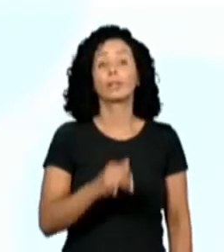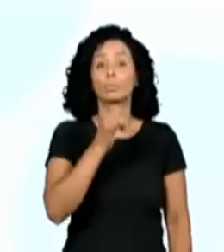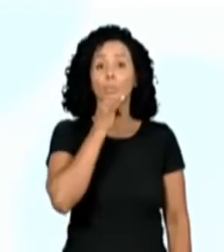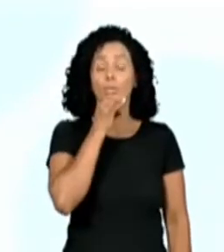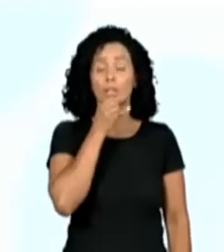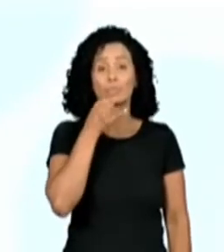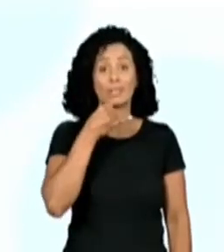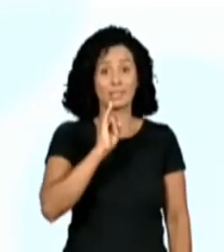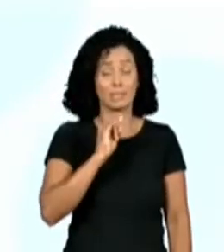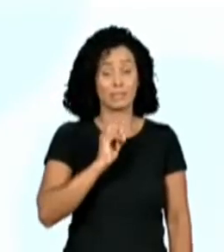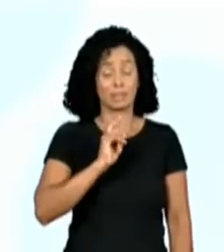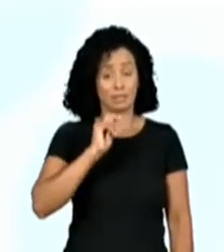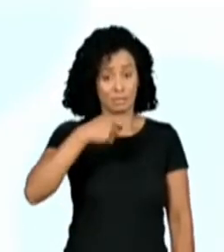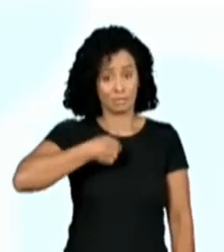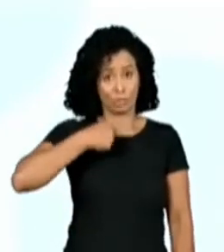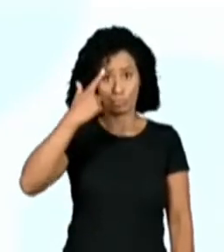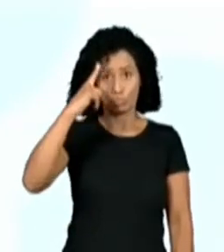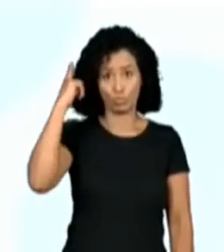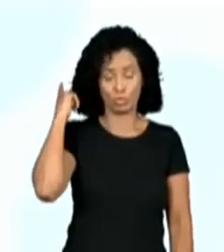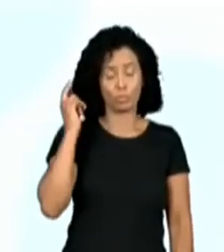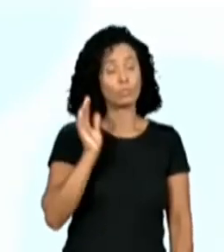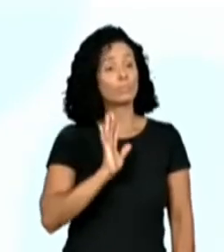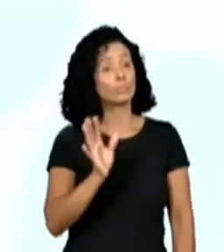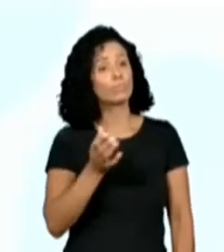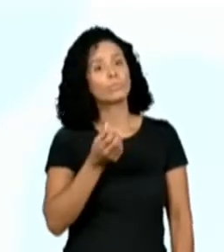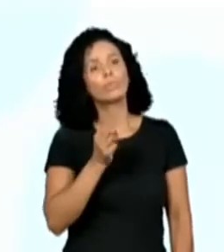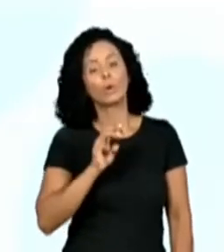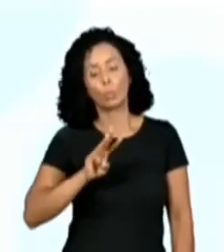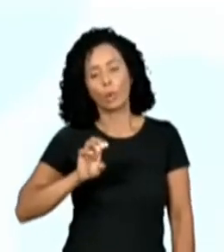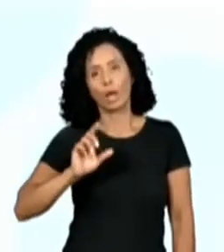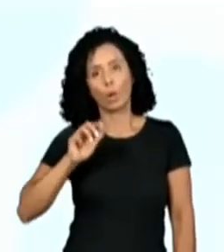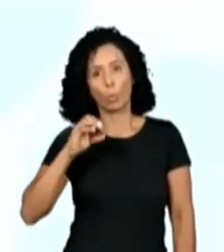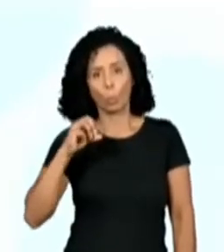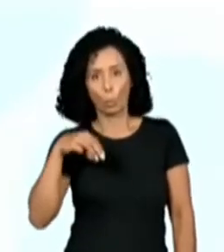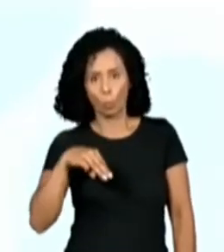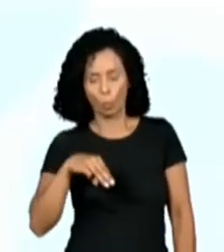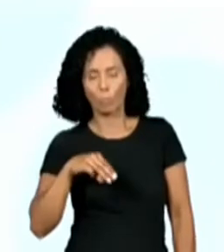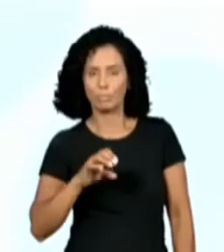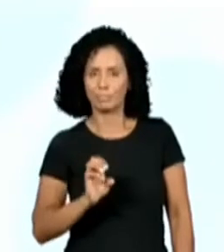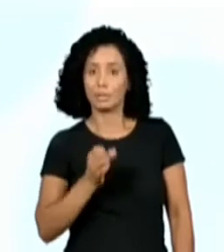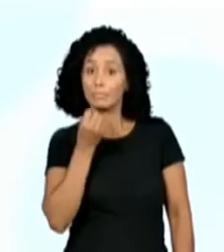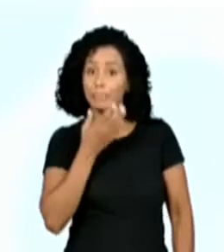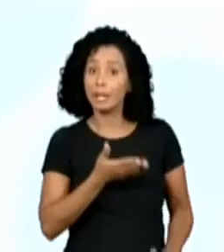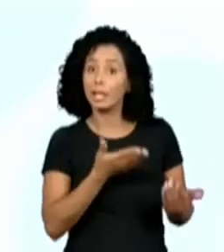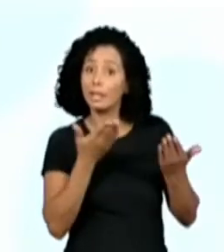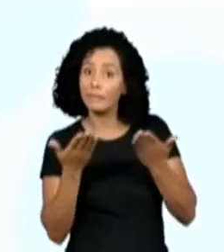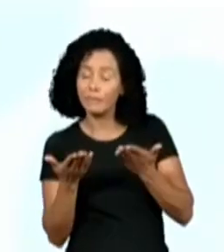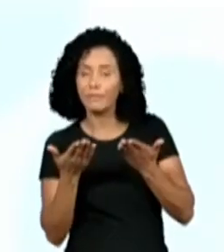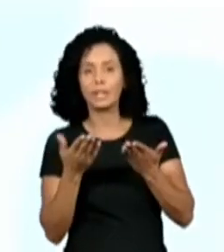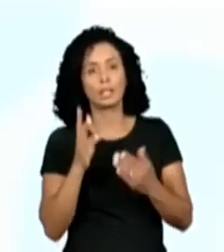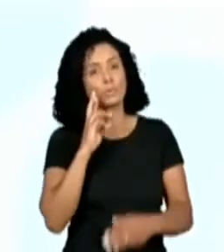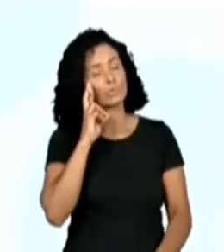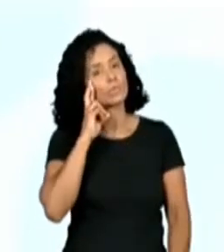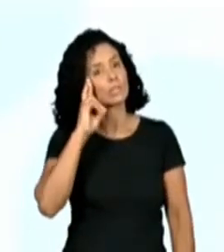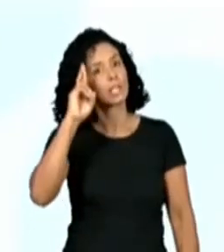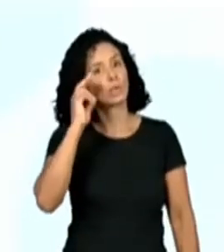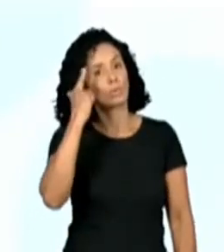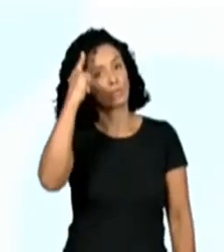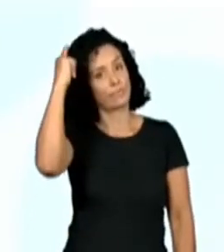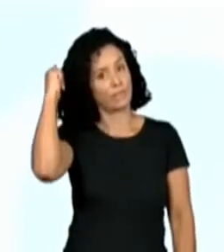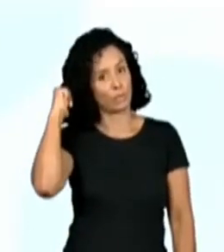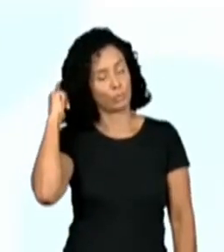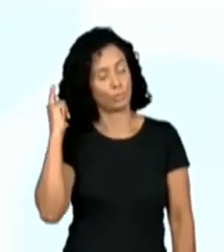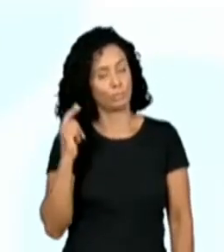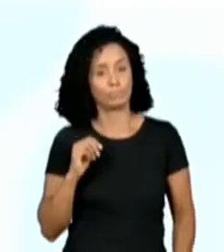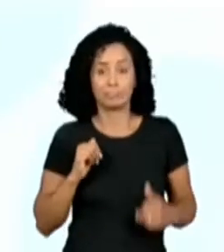assim, Welcome, Mr. Franco. Franco is my last name, né? Franco é o meu sobrenome. Ok?